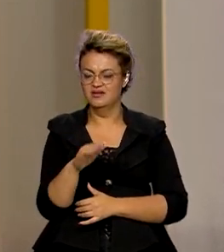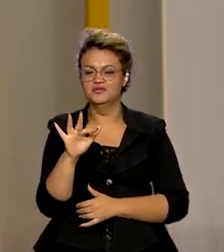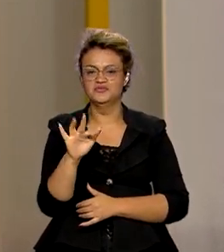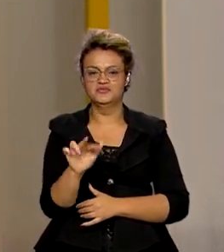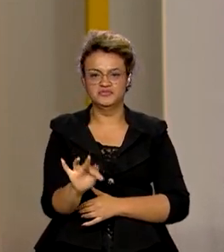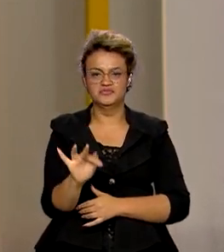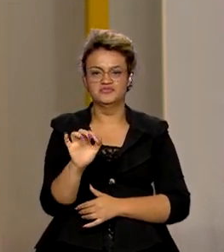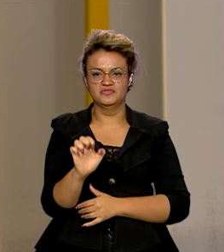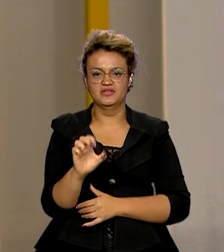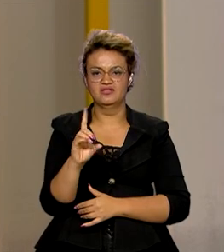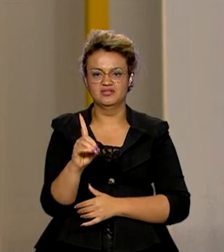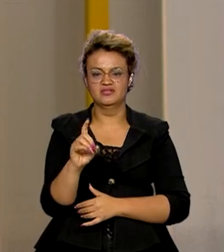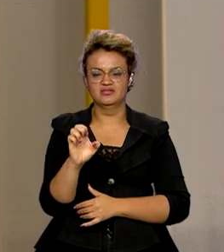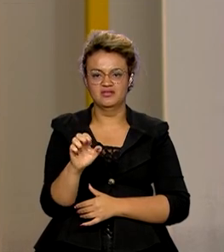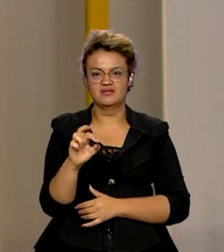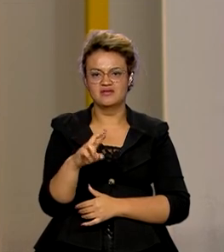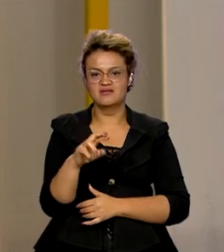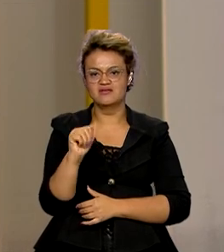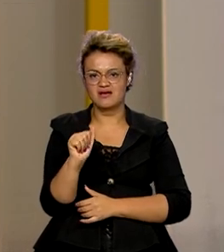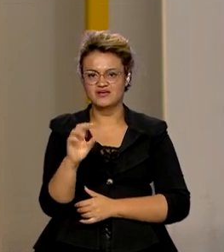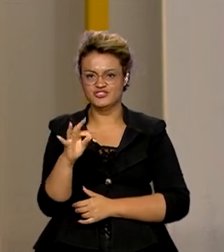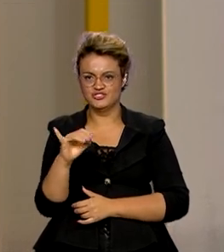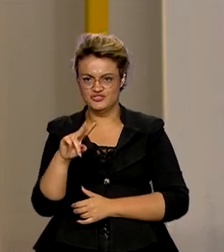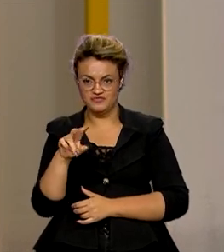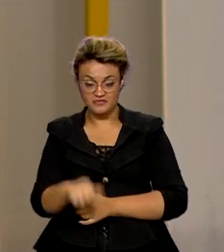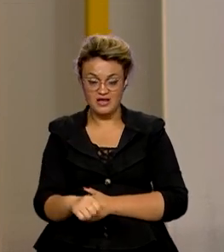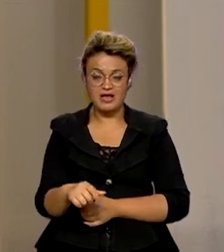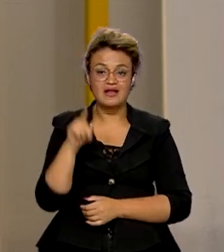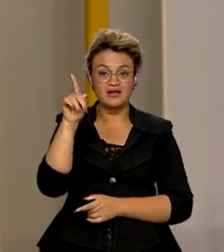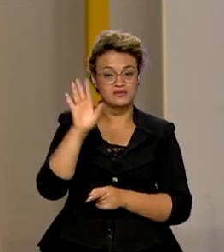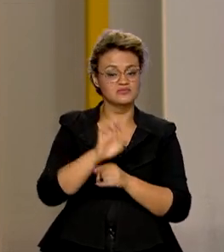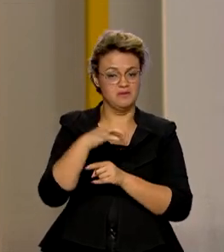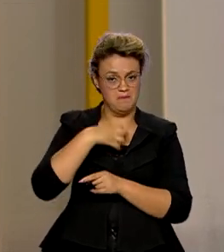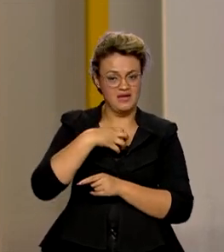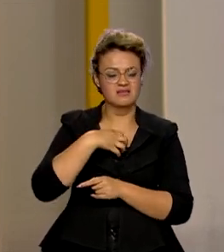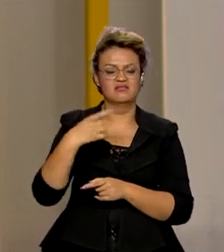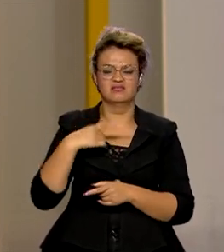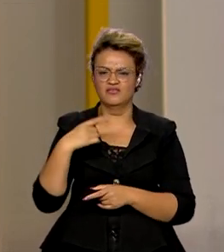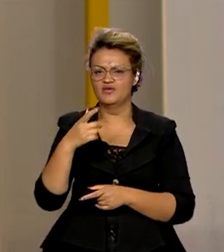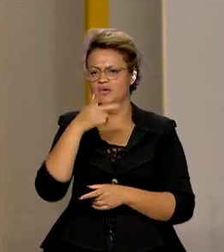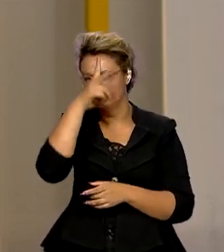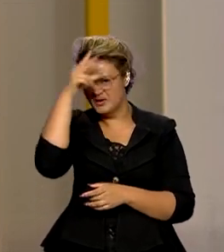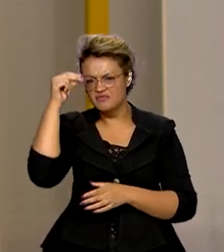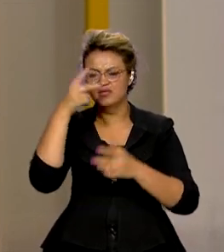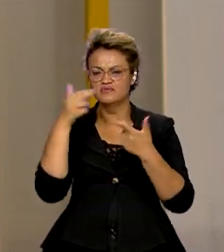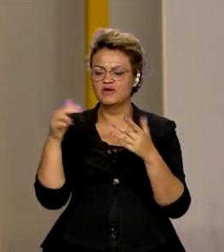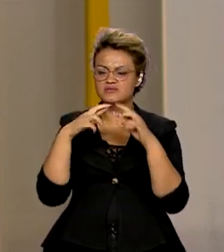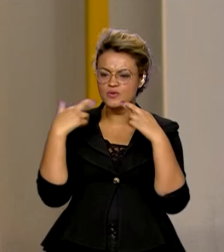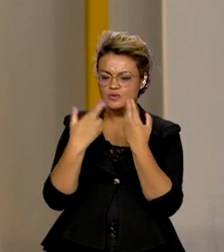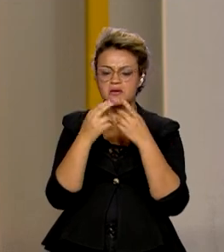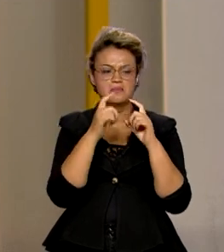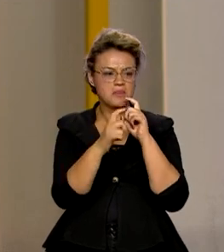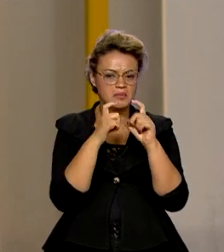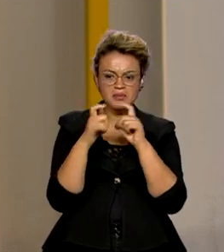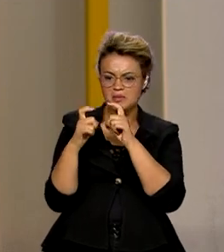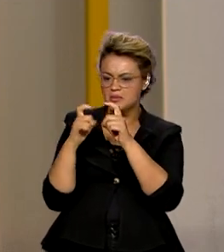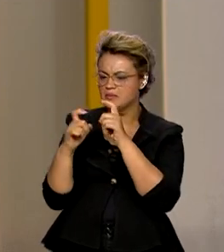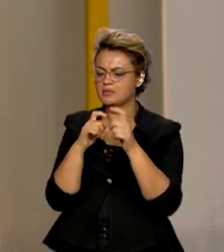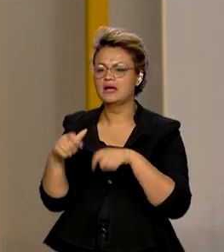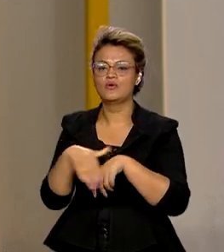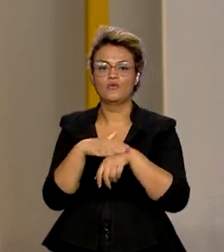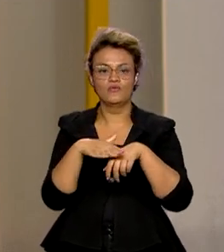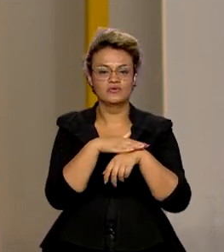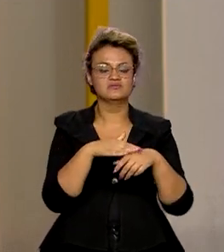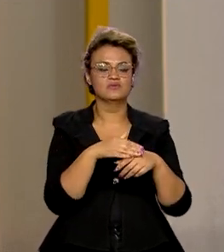dias, prefeitos e representantes de 250 municípios baianos se reuniram com representantes de 34